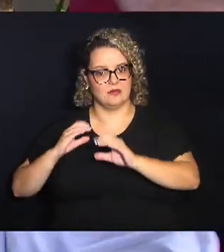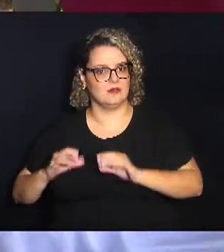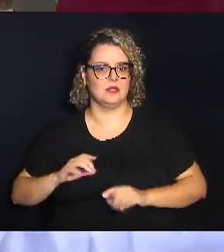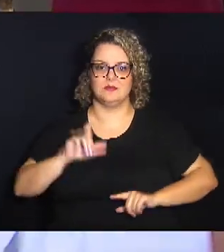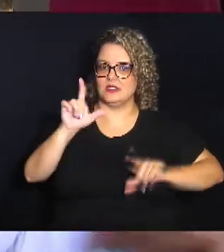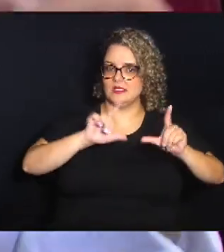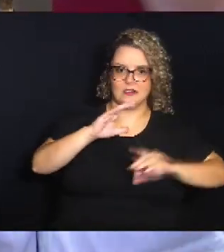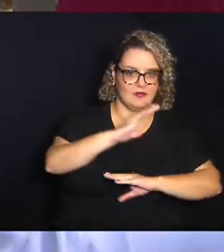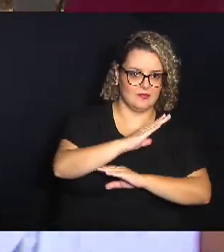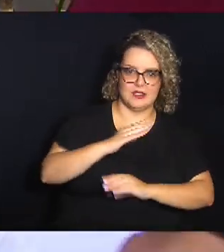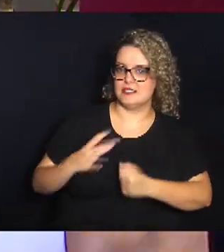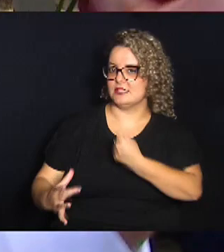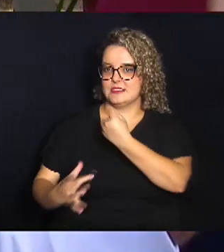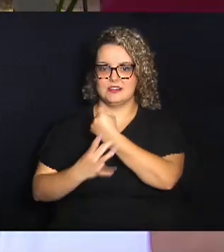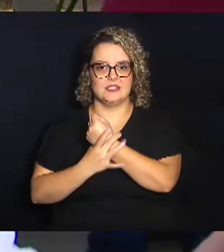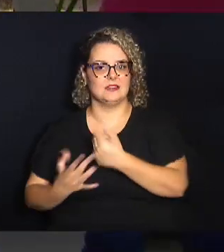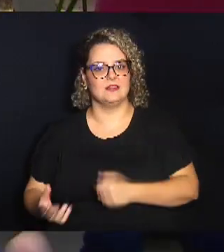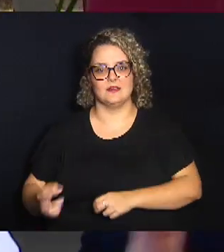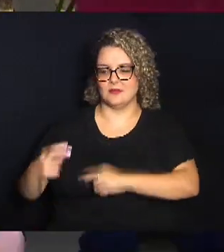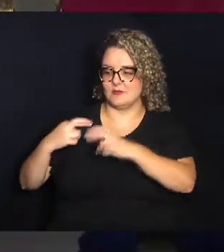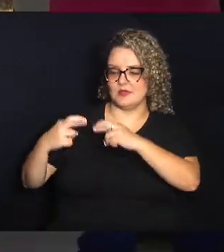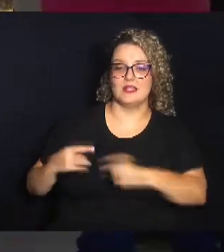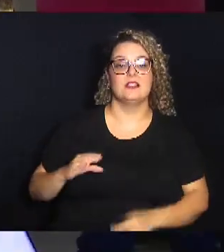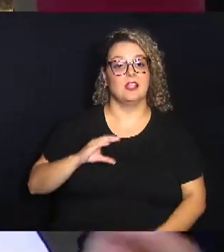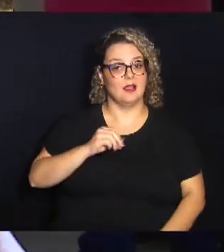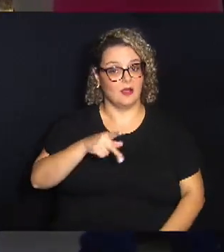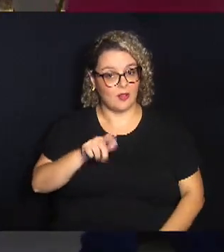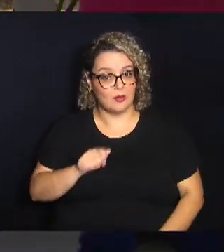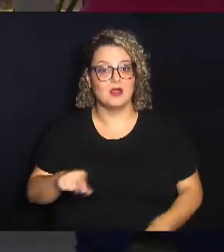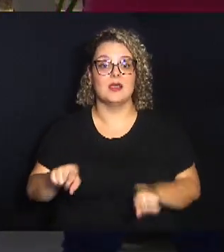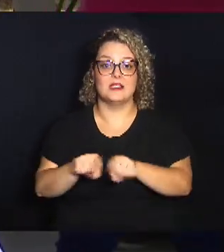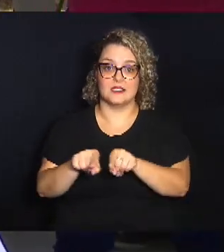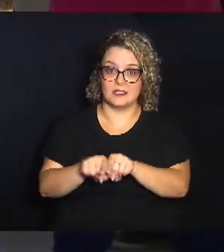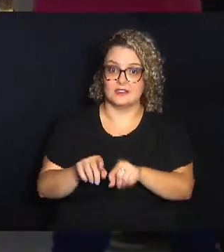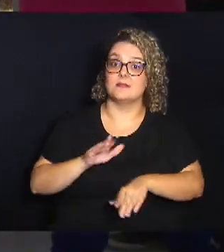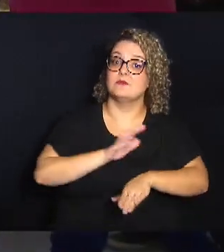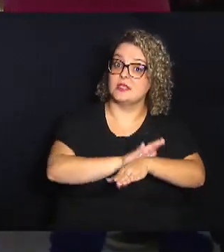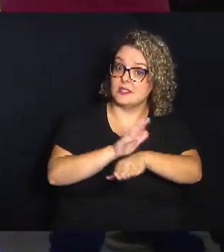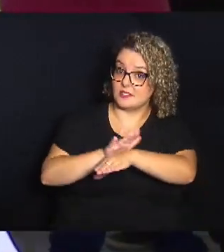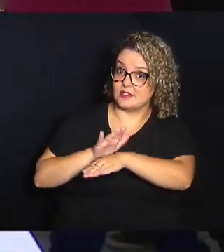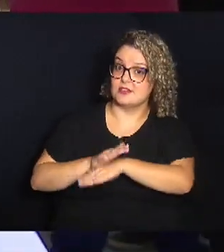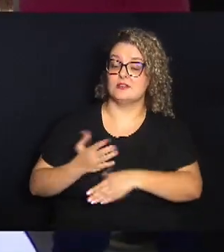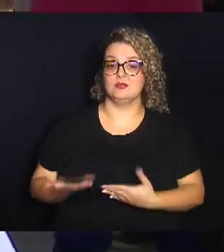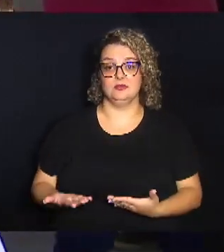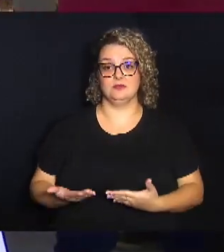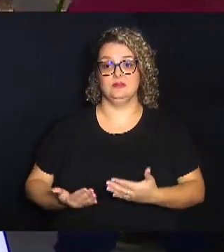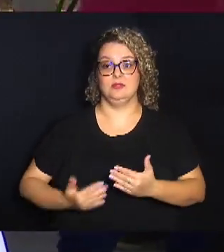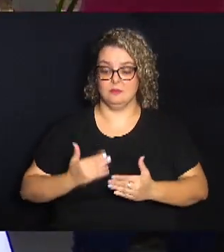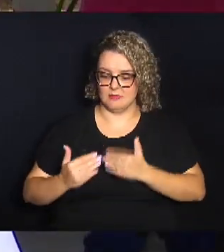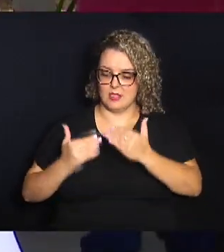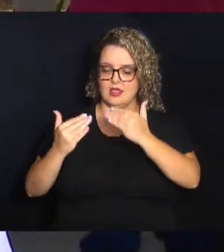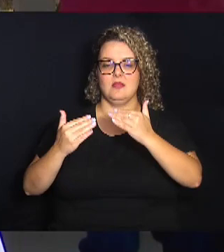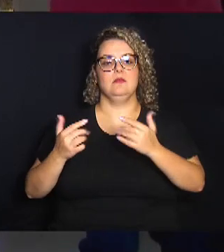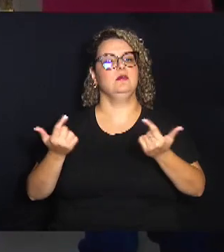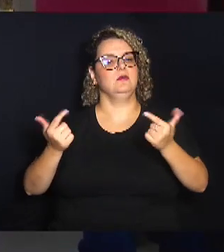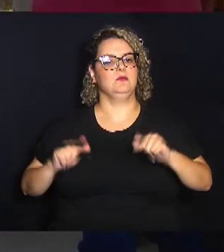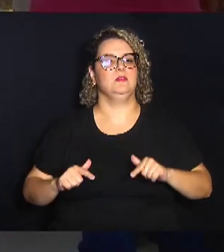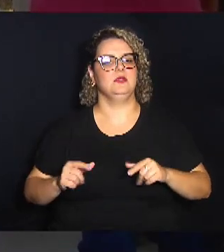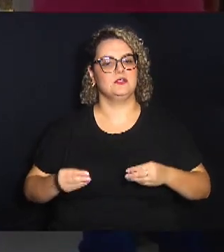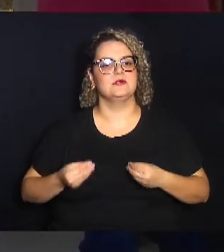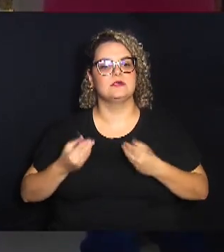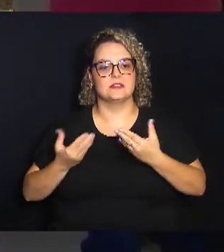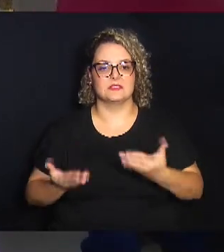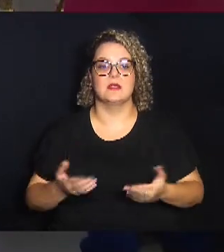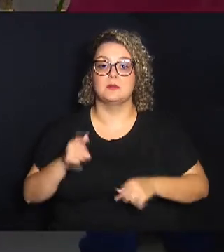TV Câmara, da segurança, da vigência, da Copa, que também ajudam a criar um ambiente, dar condições para